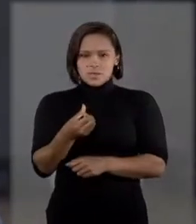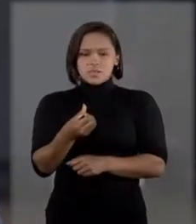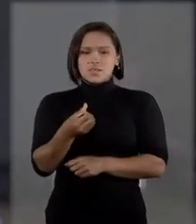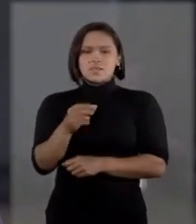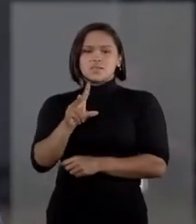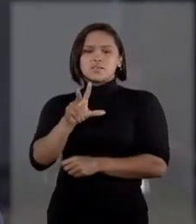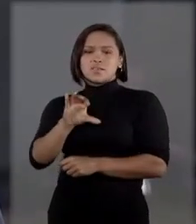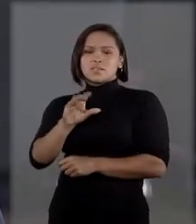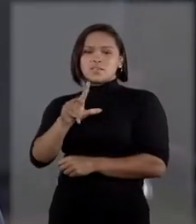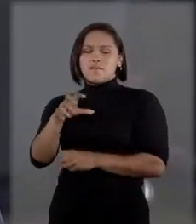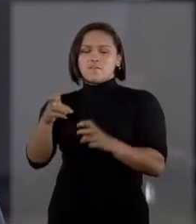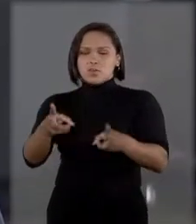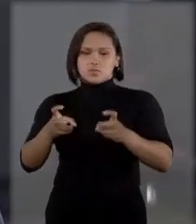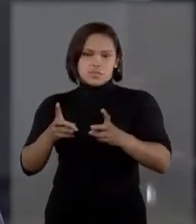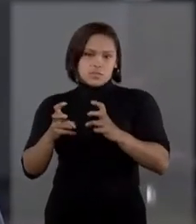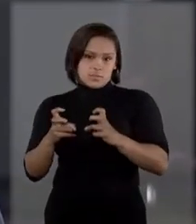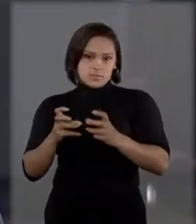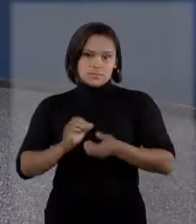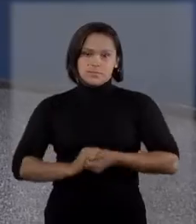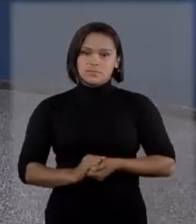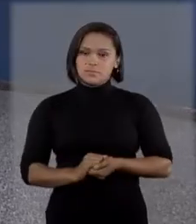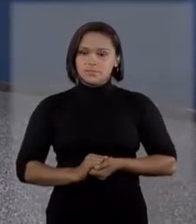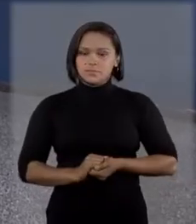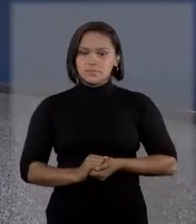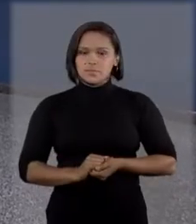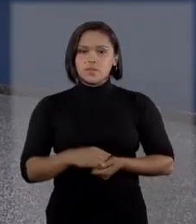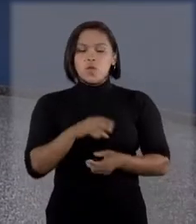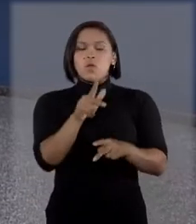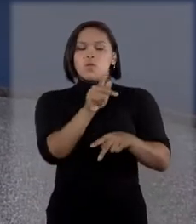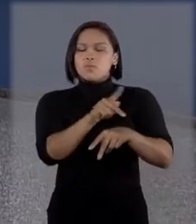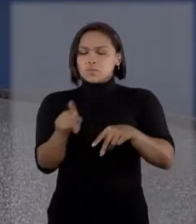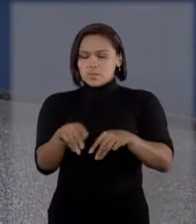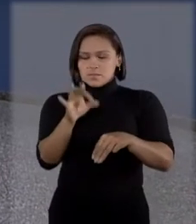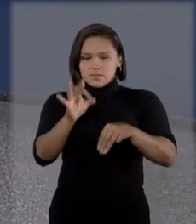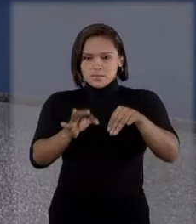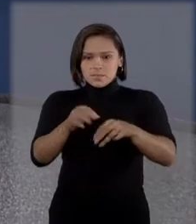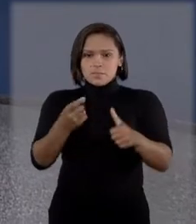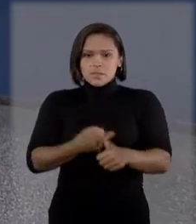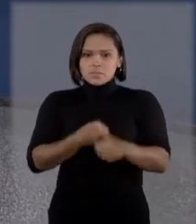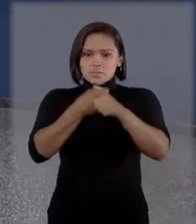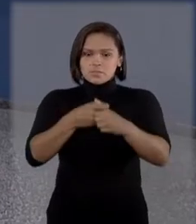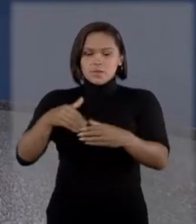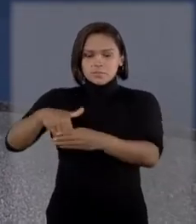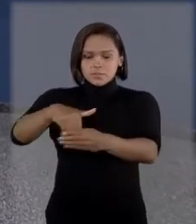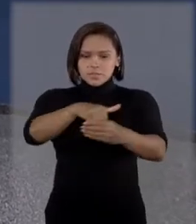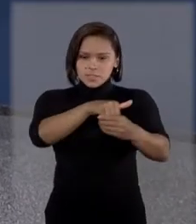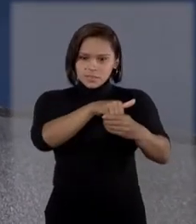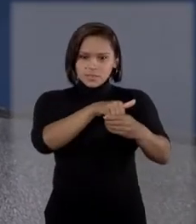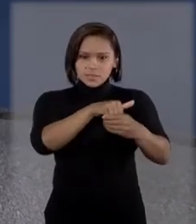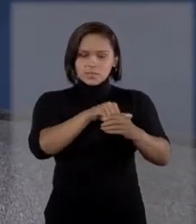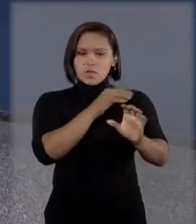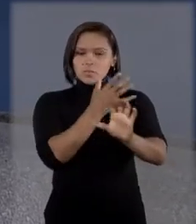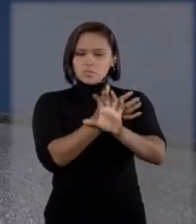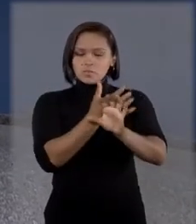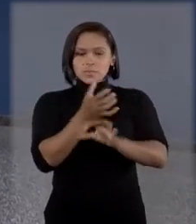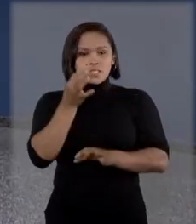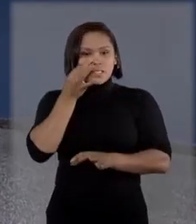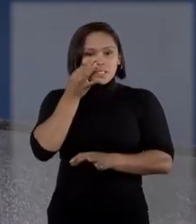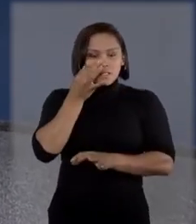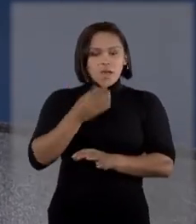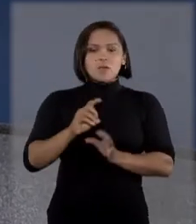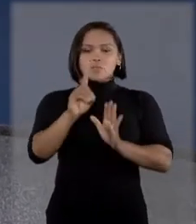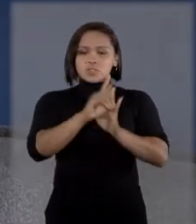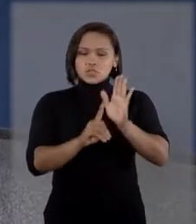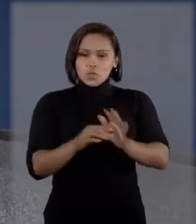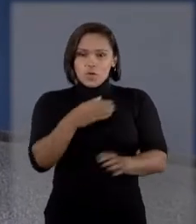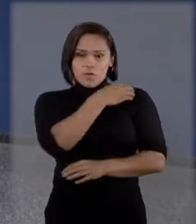Cível de Recife, Pernambuco. O presidente também suspendeu as eleições presenciais para a diretoria do Clube